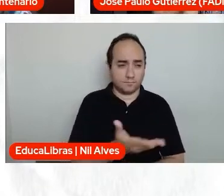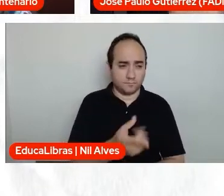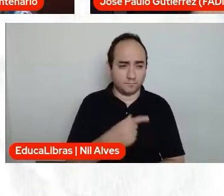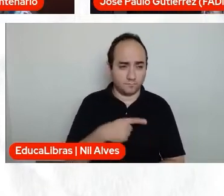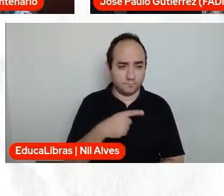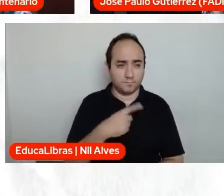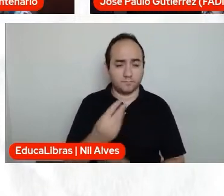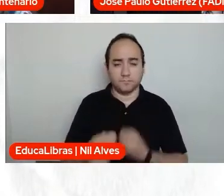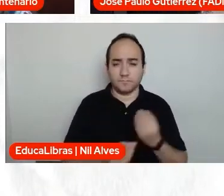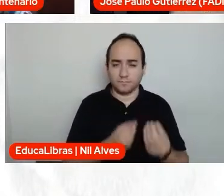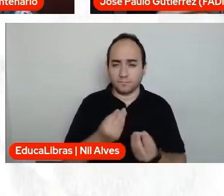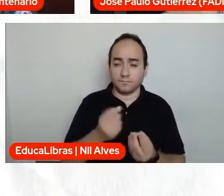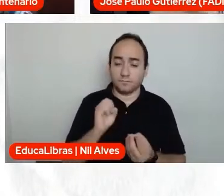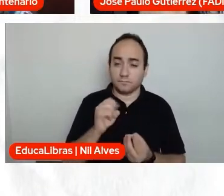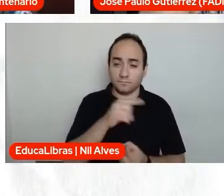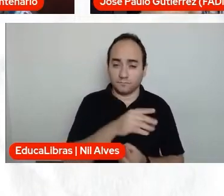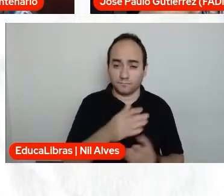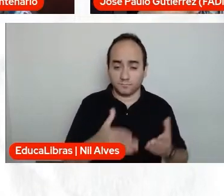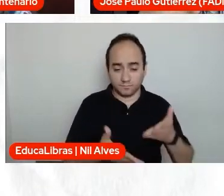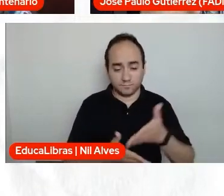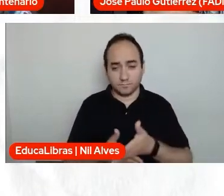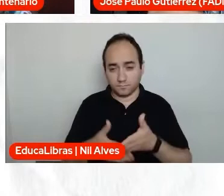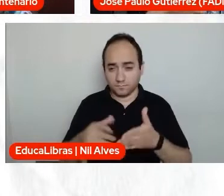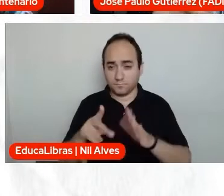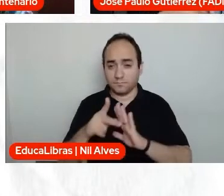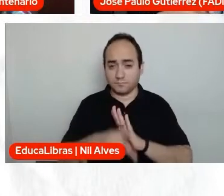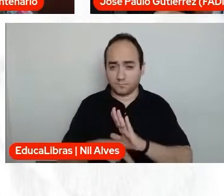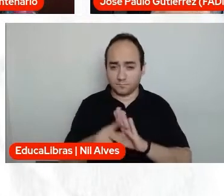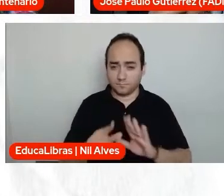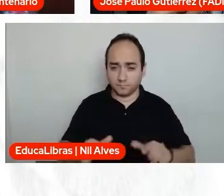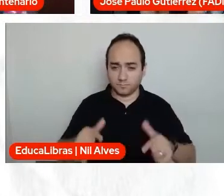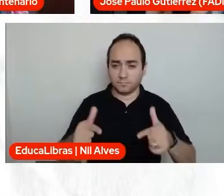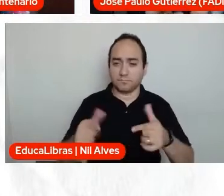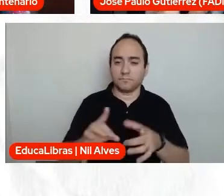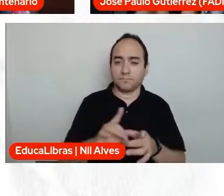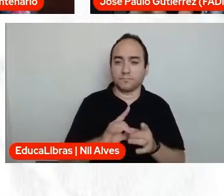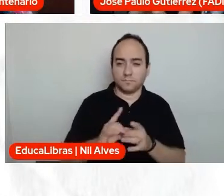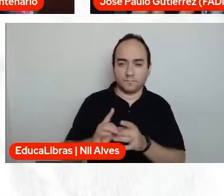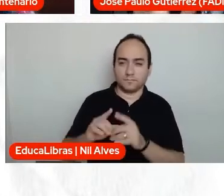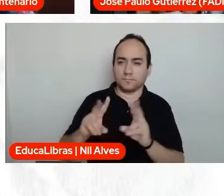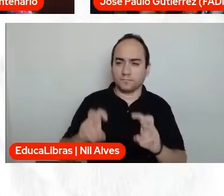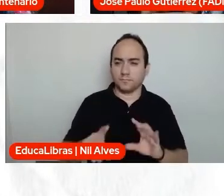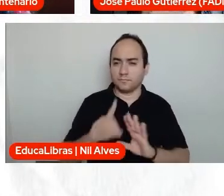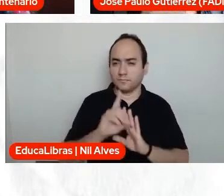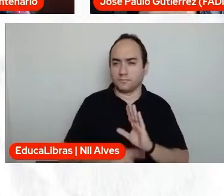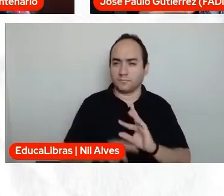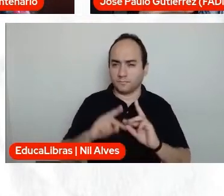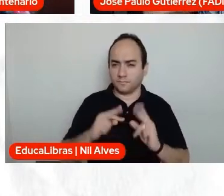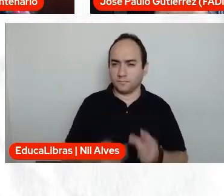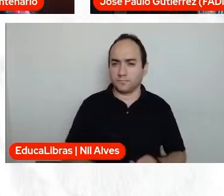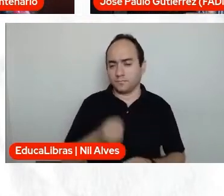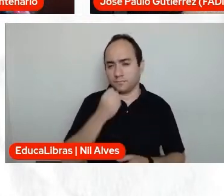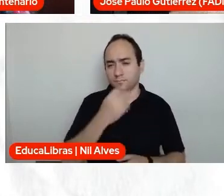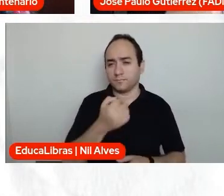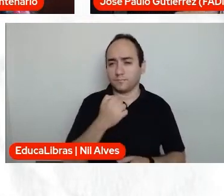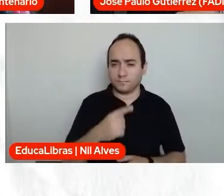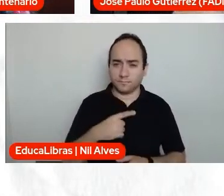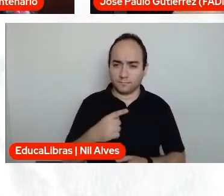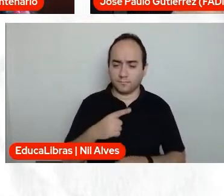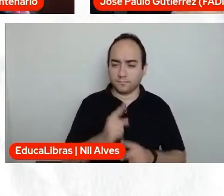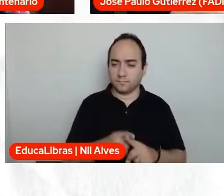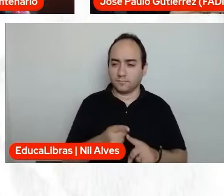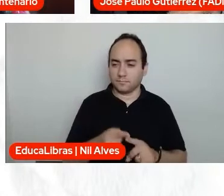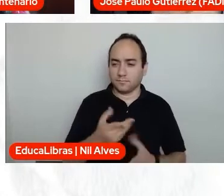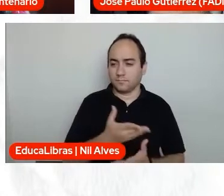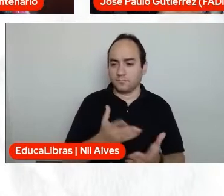eles participam dessas ações provenientes dos direitos humanos. Isso tem sido muito bom, porque eles aprendem cada